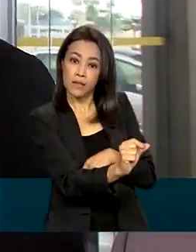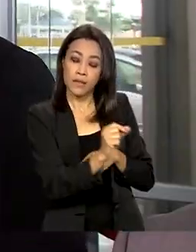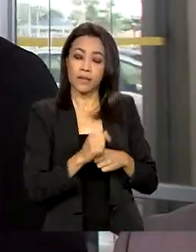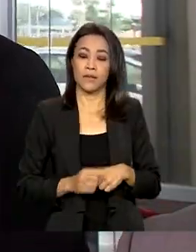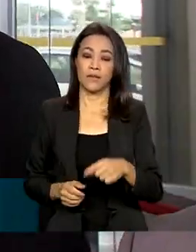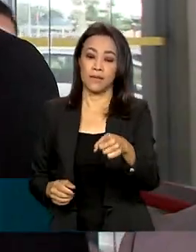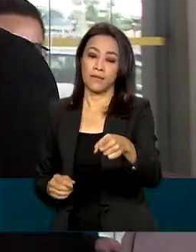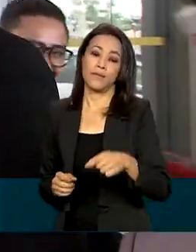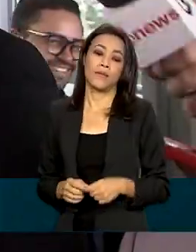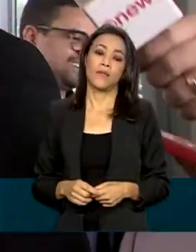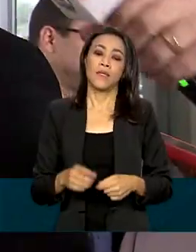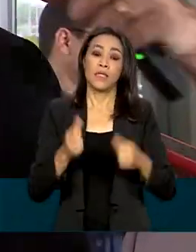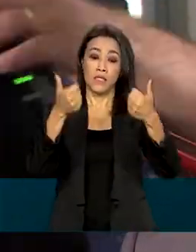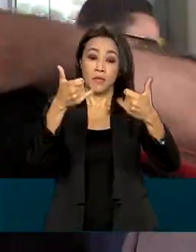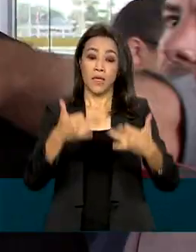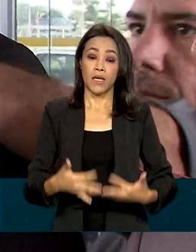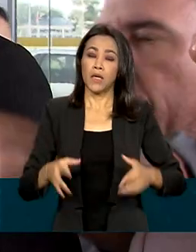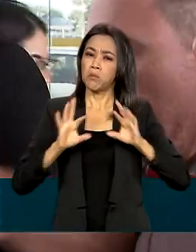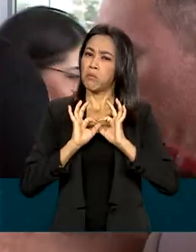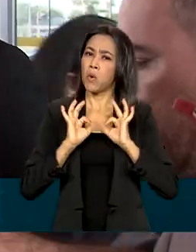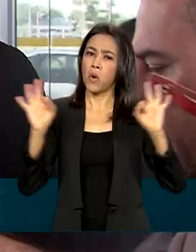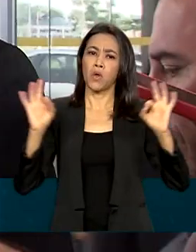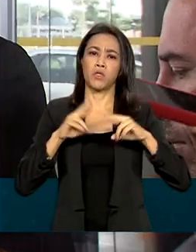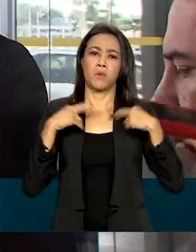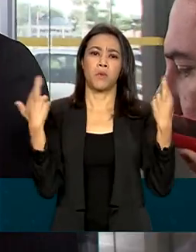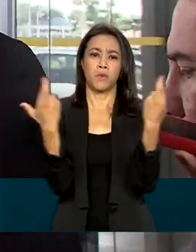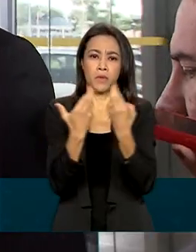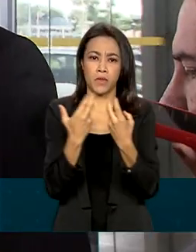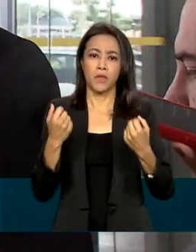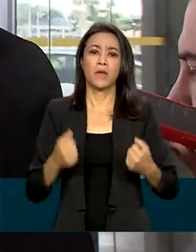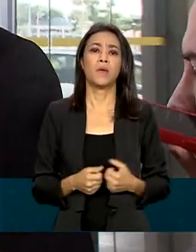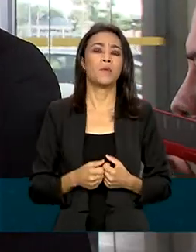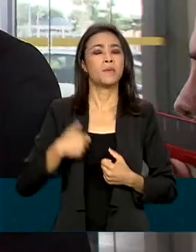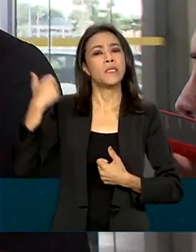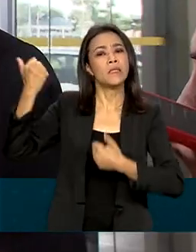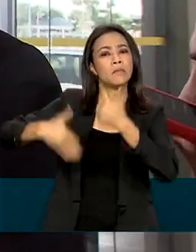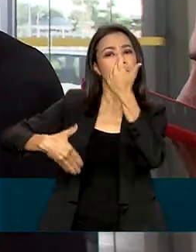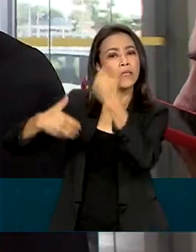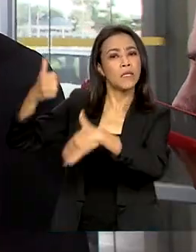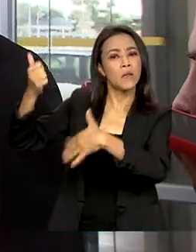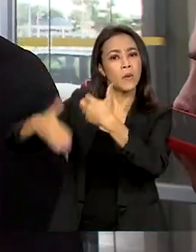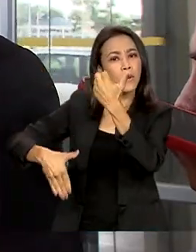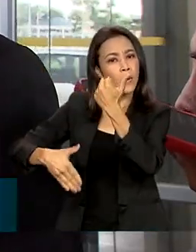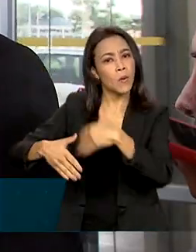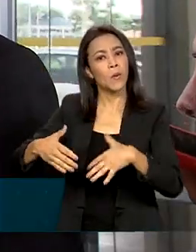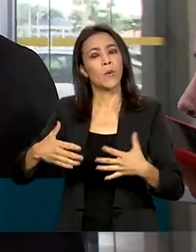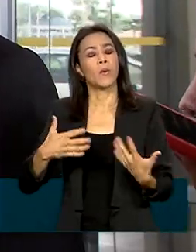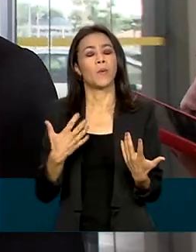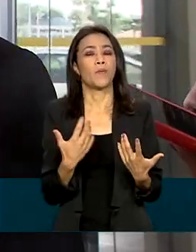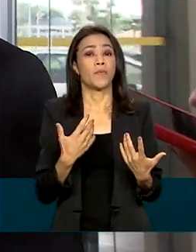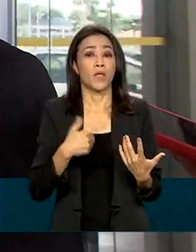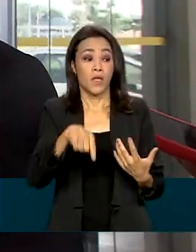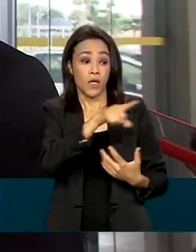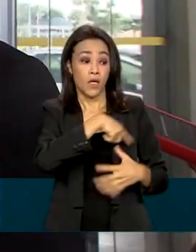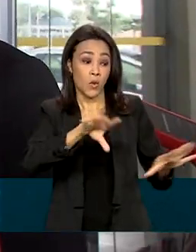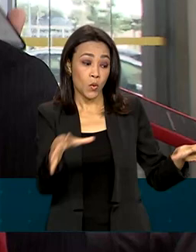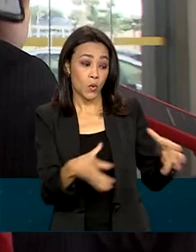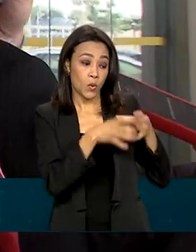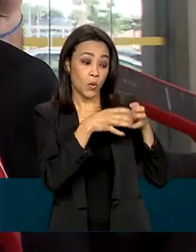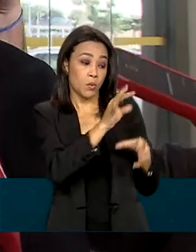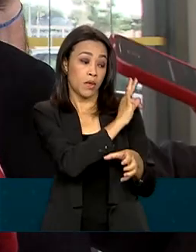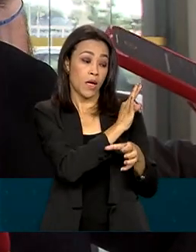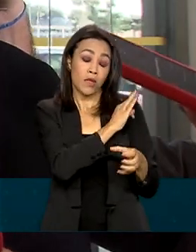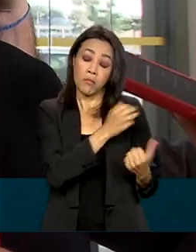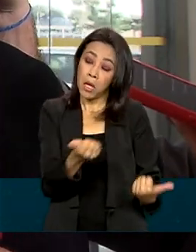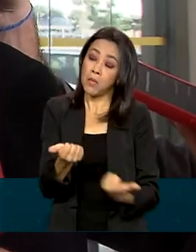ministro passou as suas observações, impressões, o que ele está achando do cenário. E colocou a equipe dele à disposição para